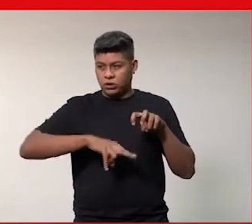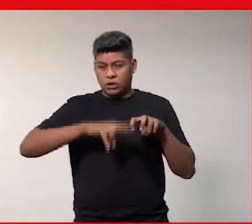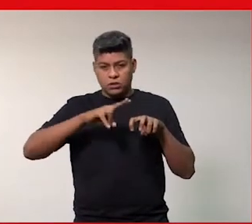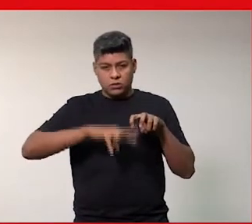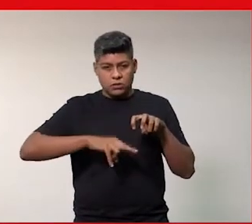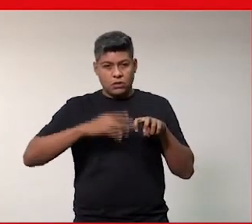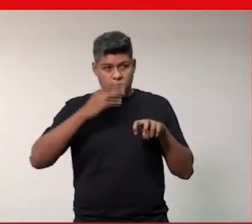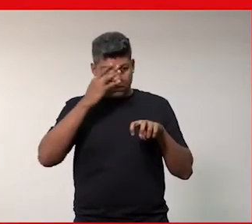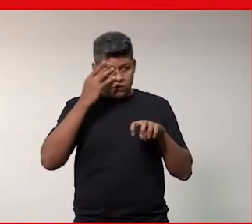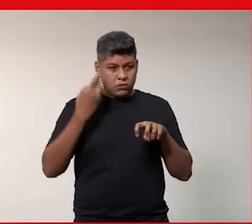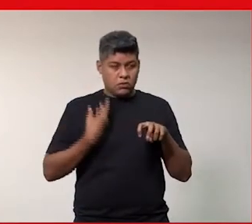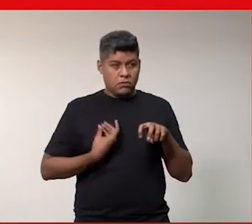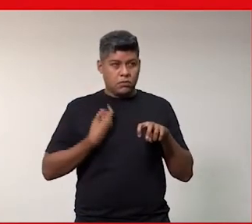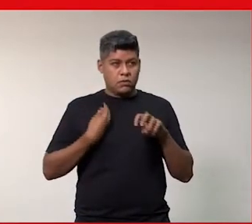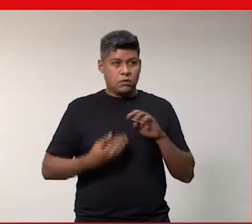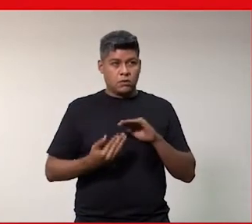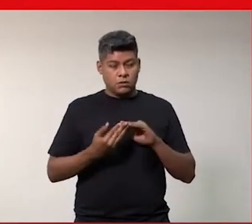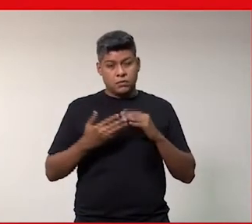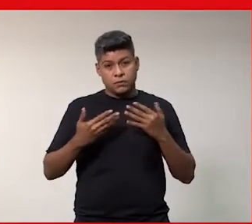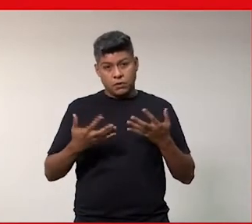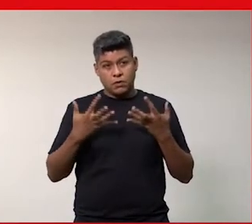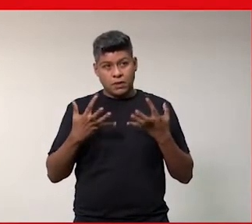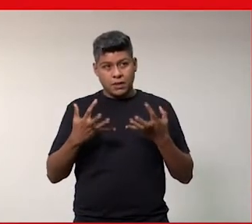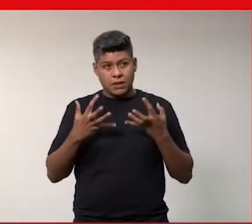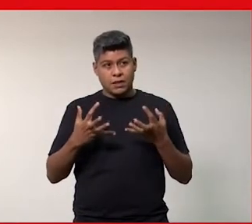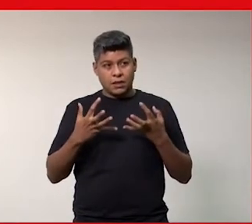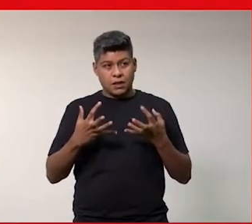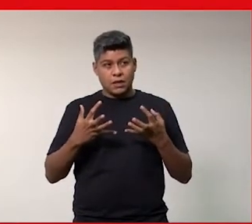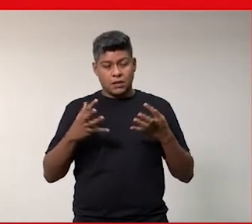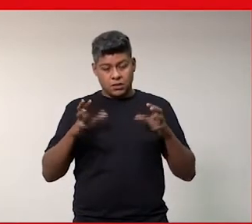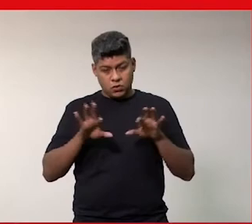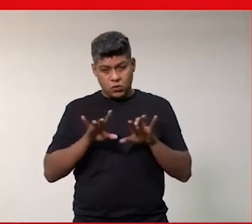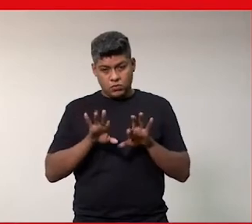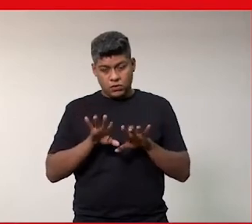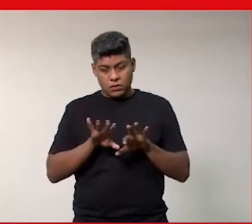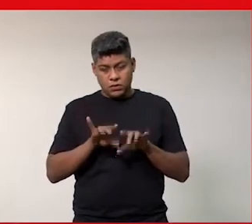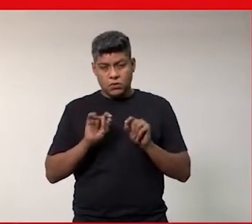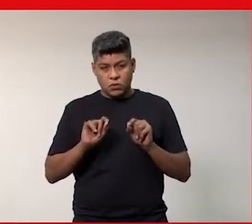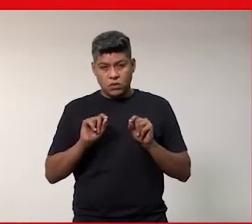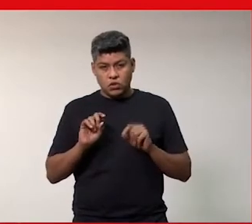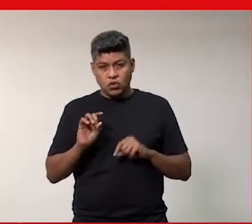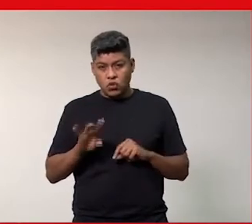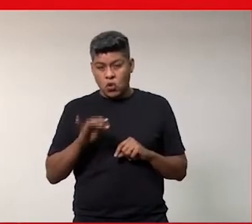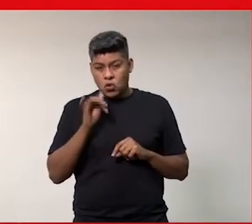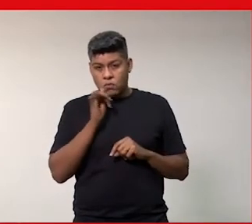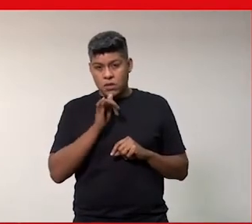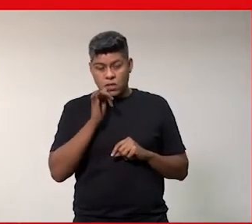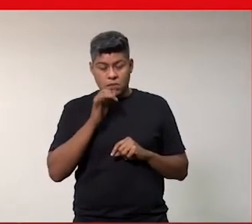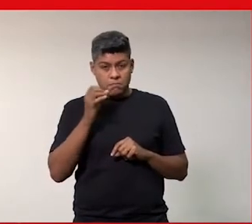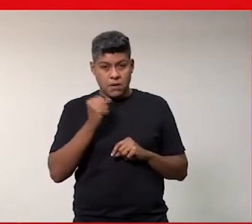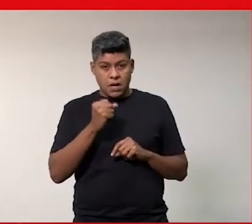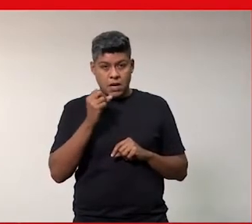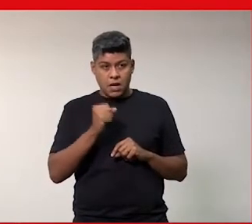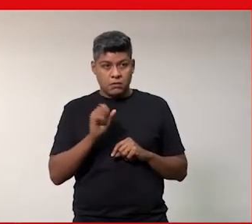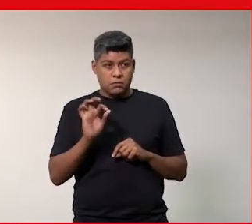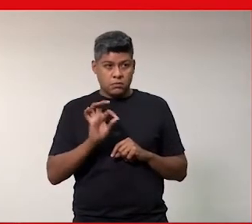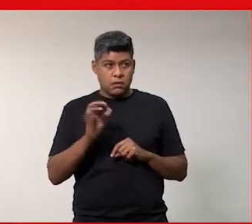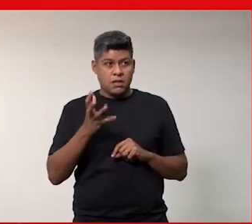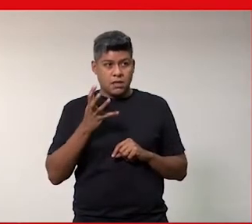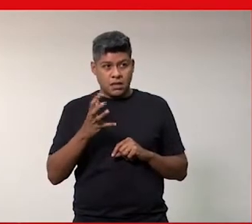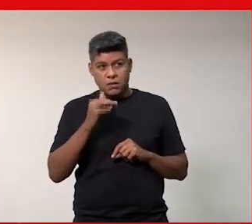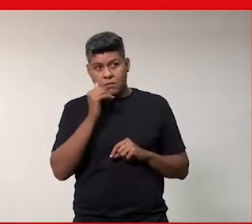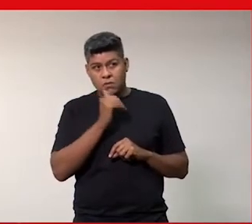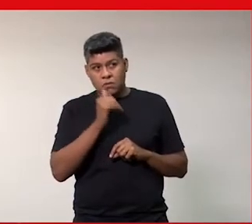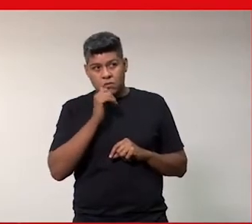as pessoas que habitam a casa então nós queremos trazer para a computação não só as meninas brancas nós queremos